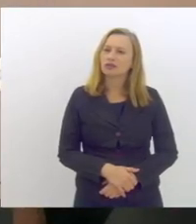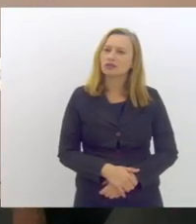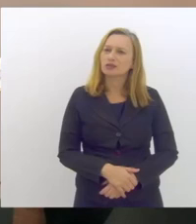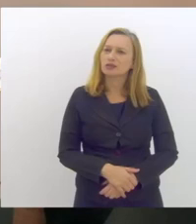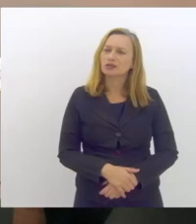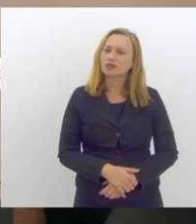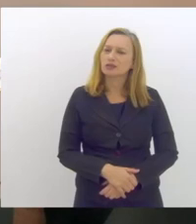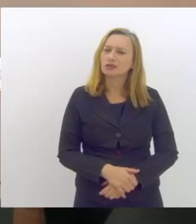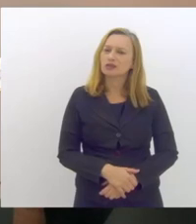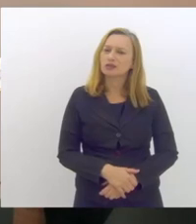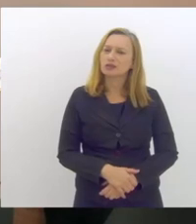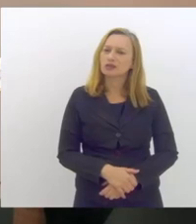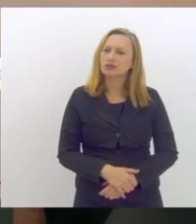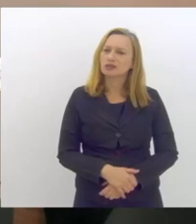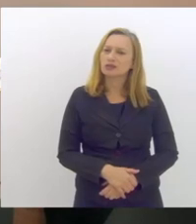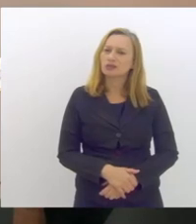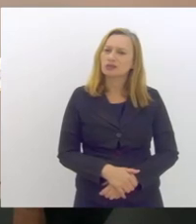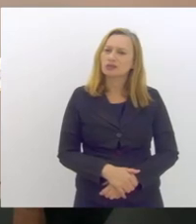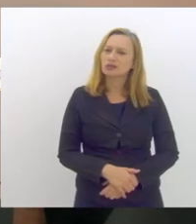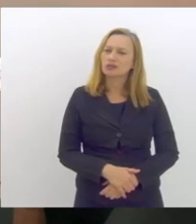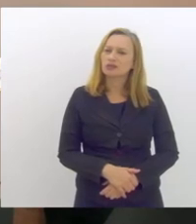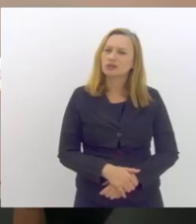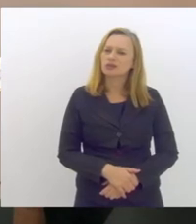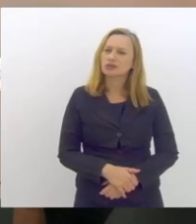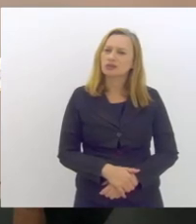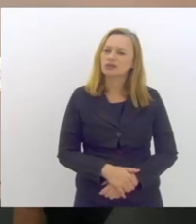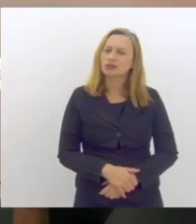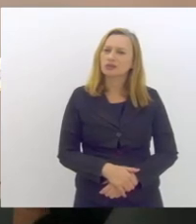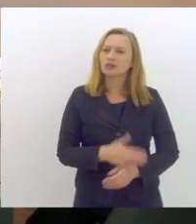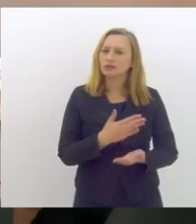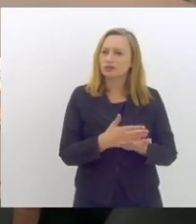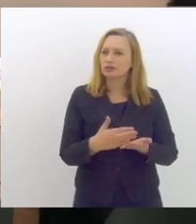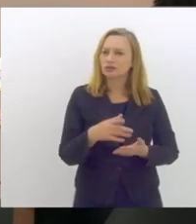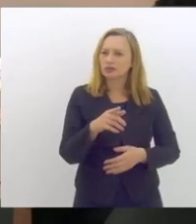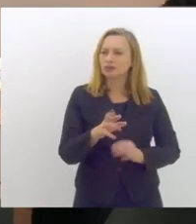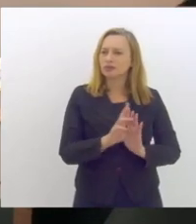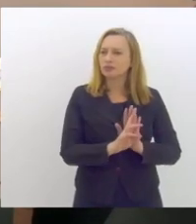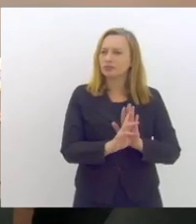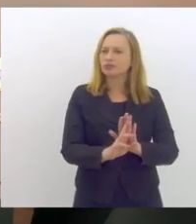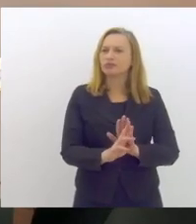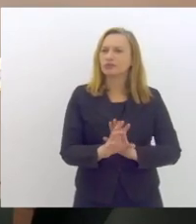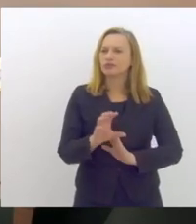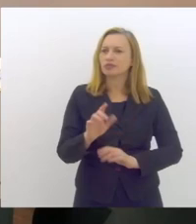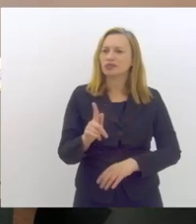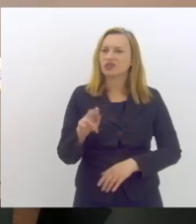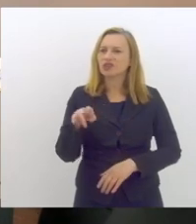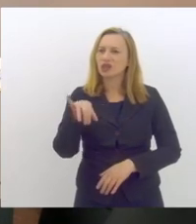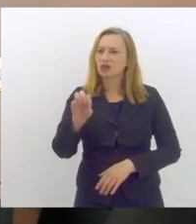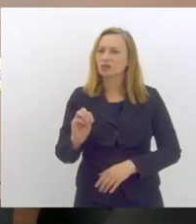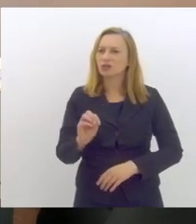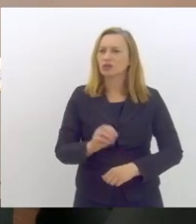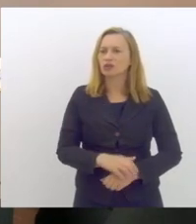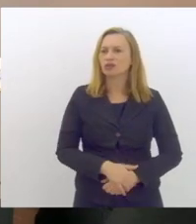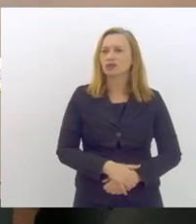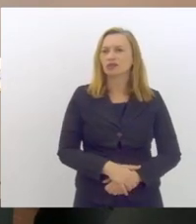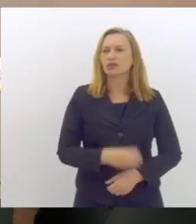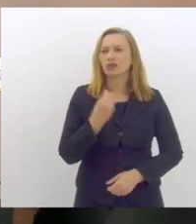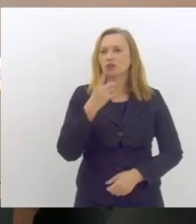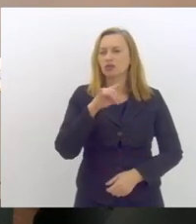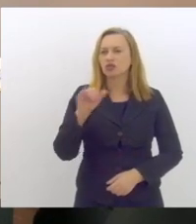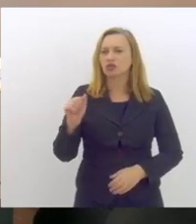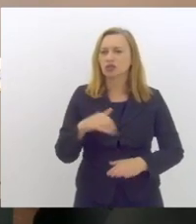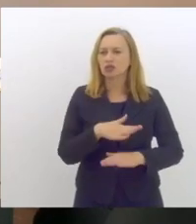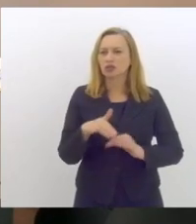pode começar se falasse seu nome vai pode começar também aqui representante do fórum de grêmios eu queria dar bom dia aqui a